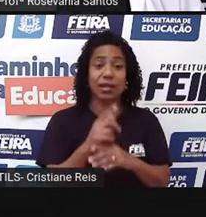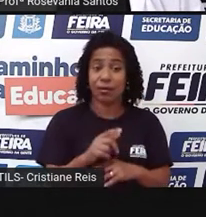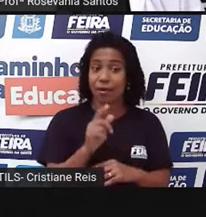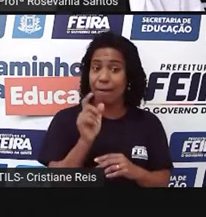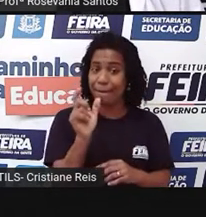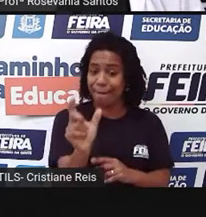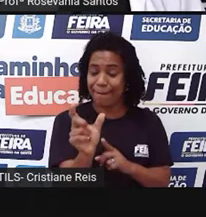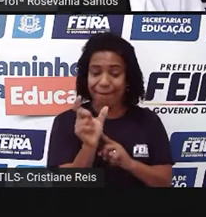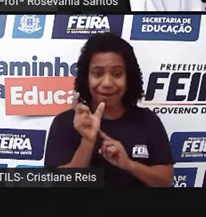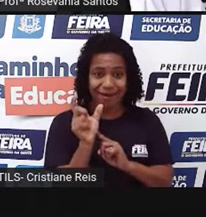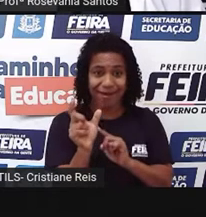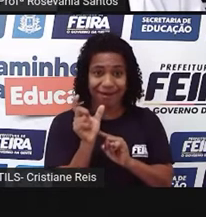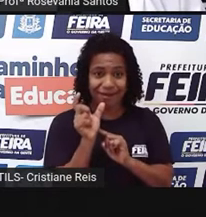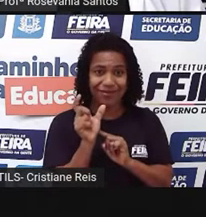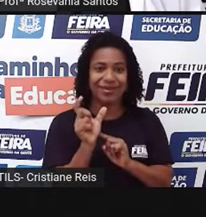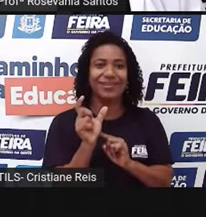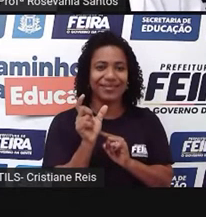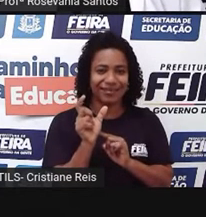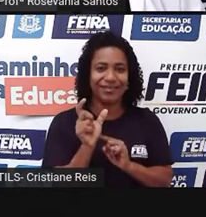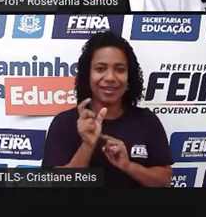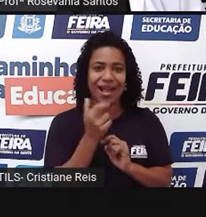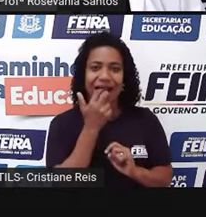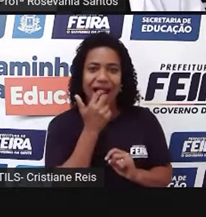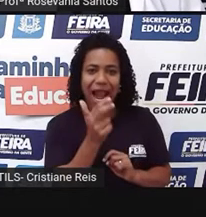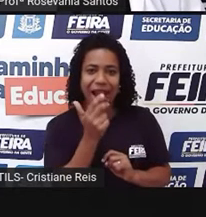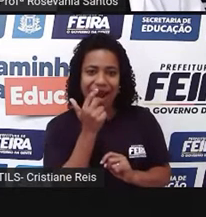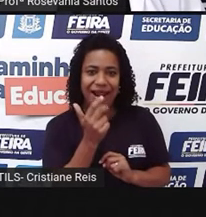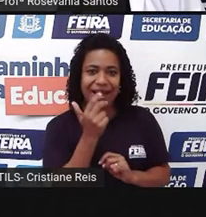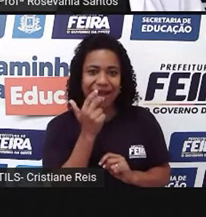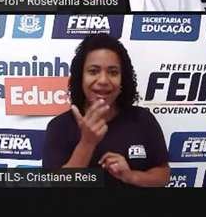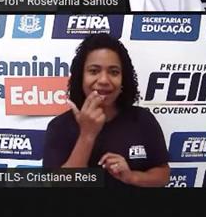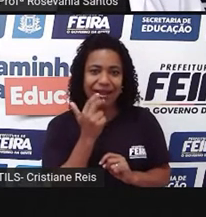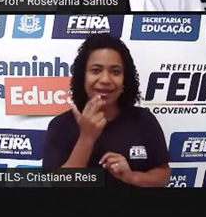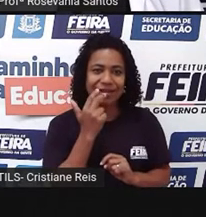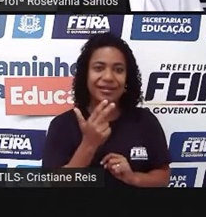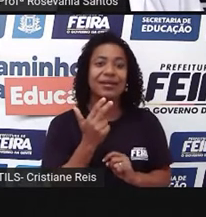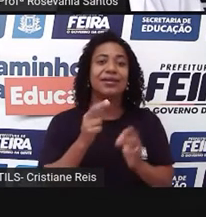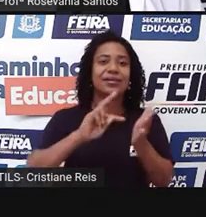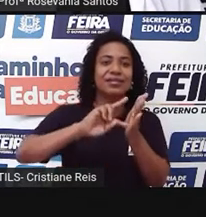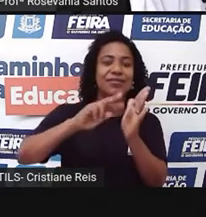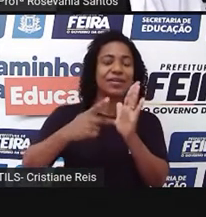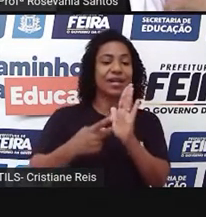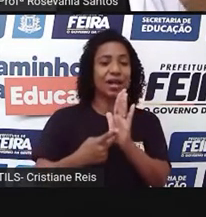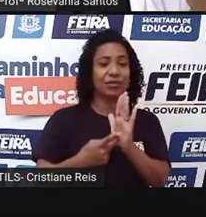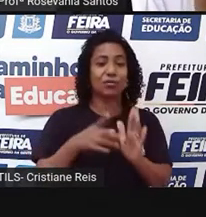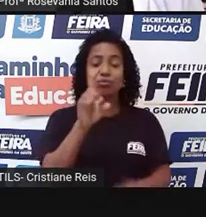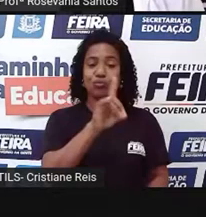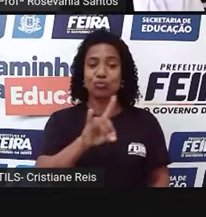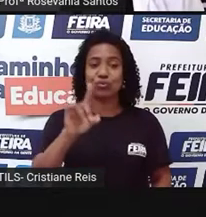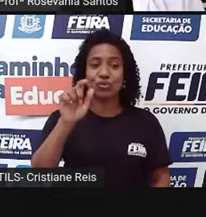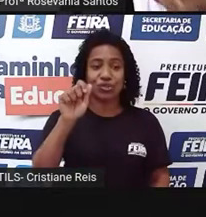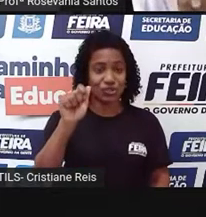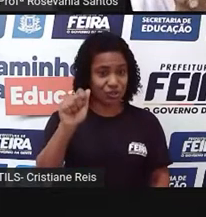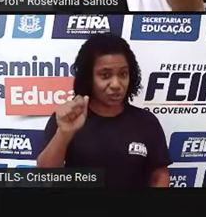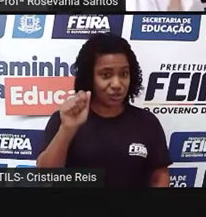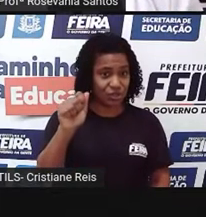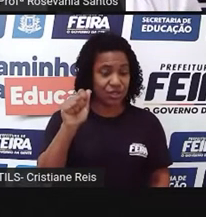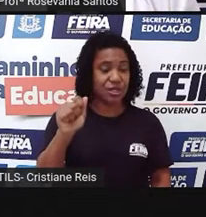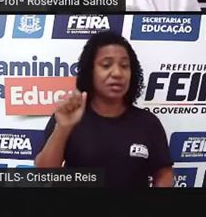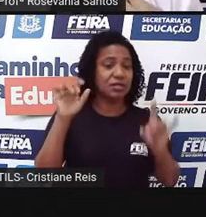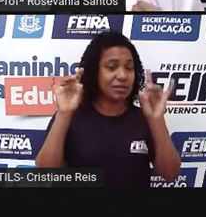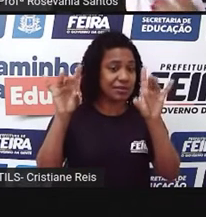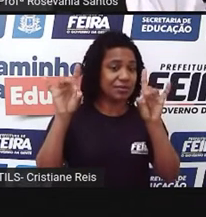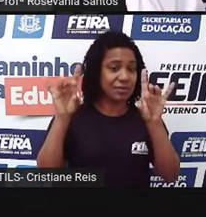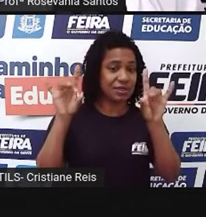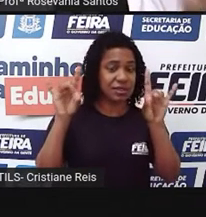feria, que significa dia santo ou feriado. E a palavra freguês, que é outra palavra